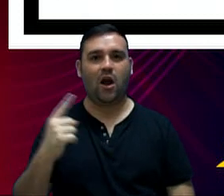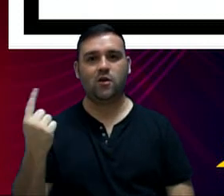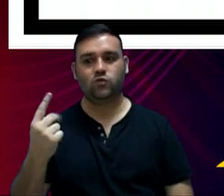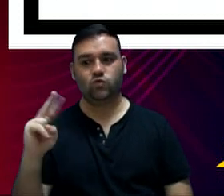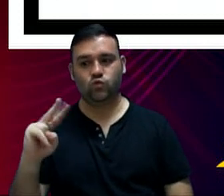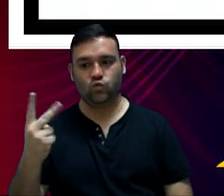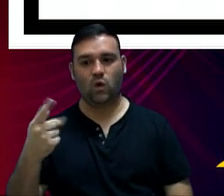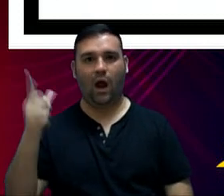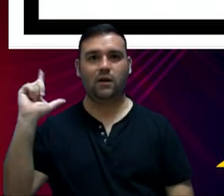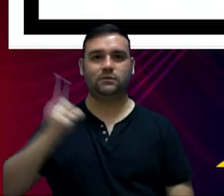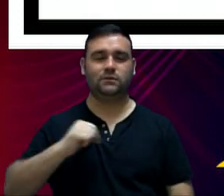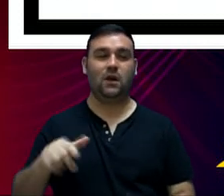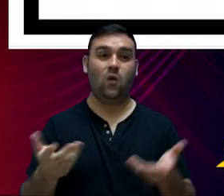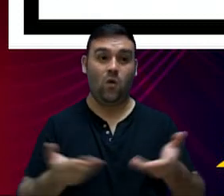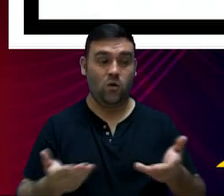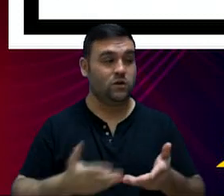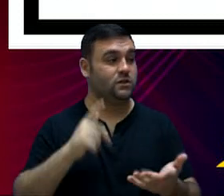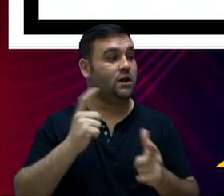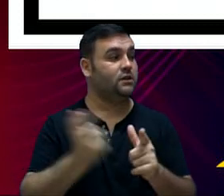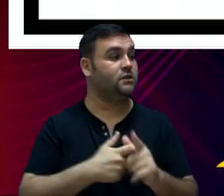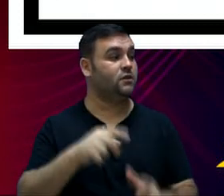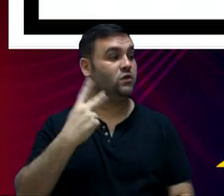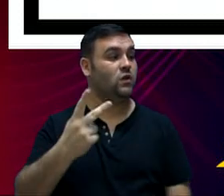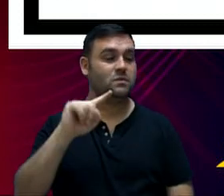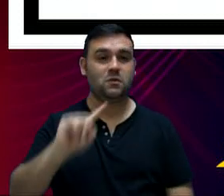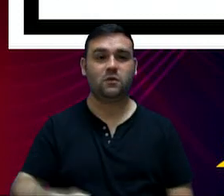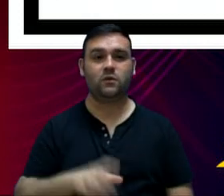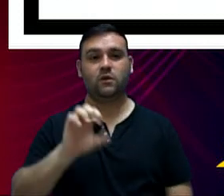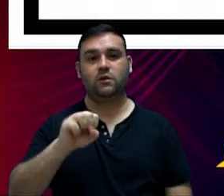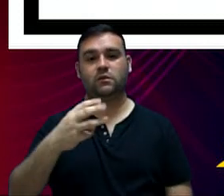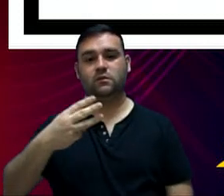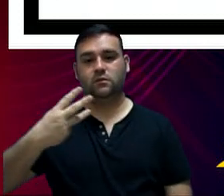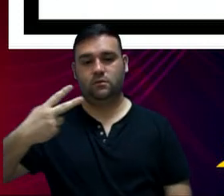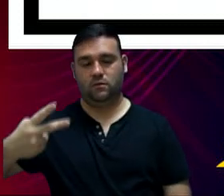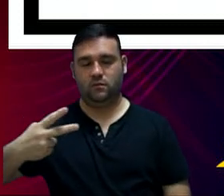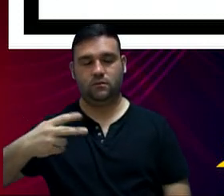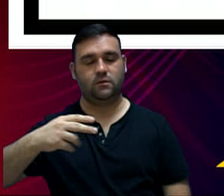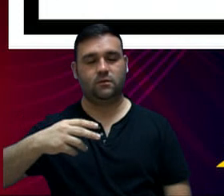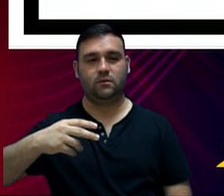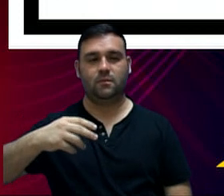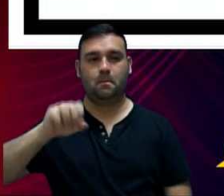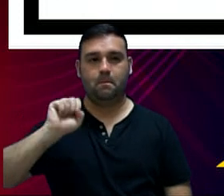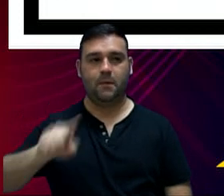duas antes. Hoje, o saldo devedor é da ordem de R 2.832.000.